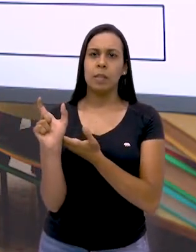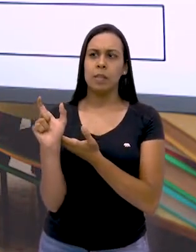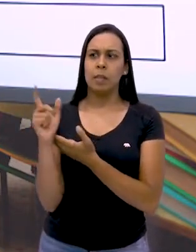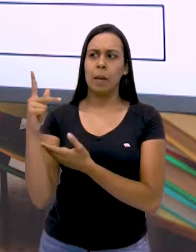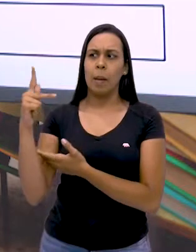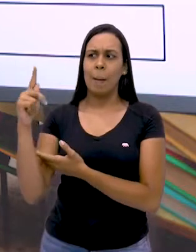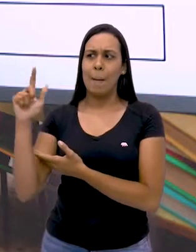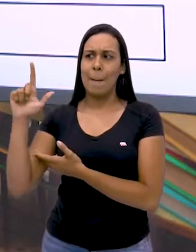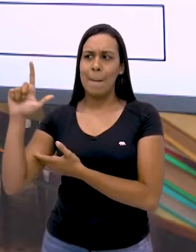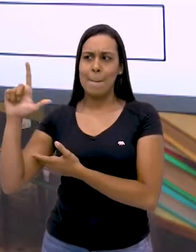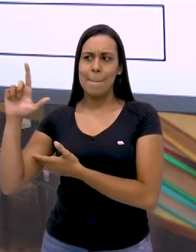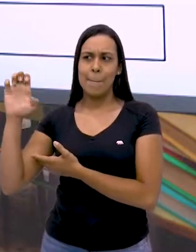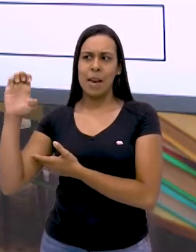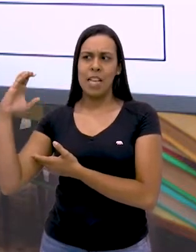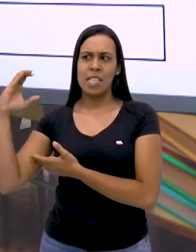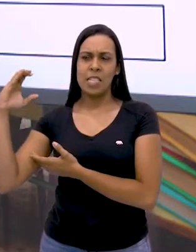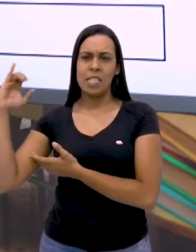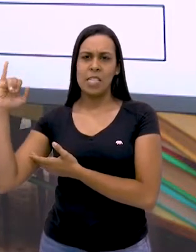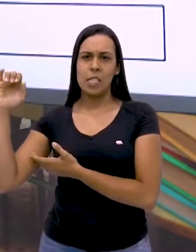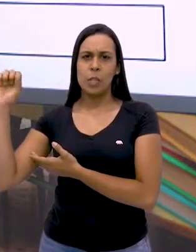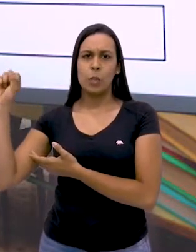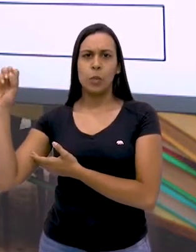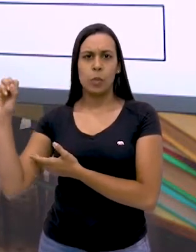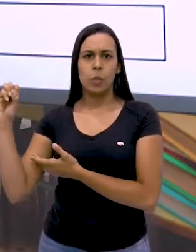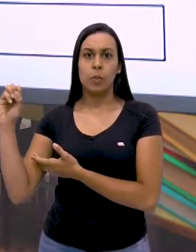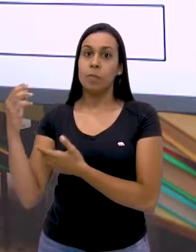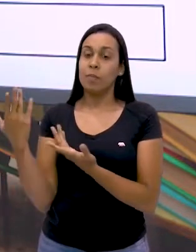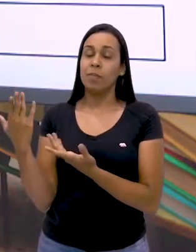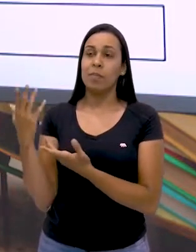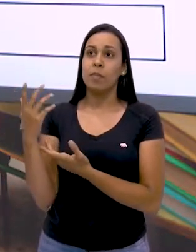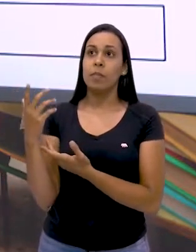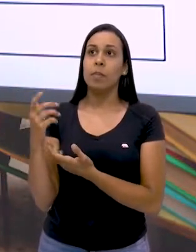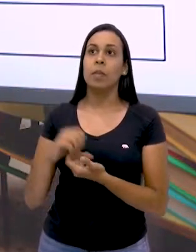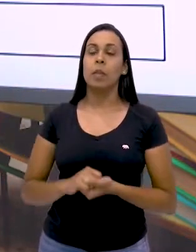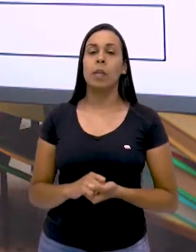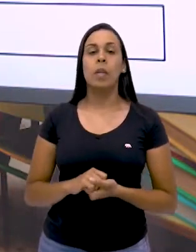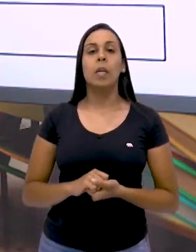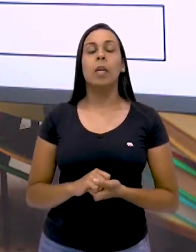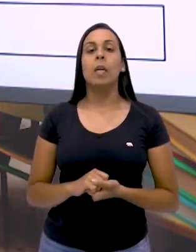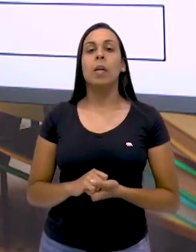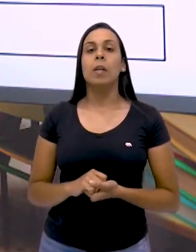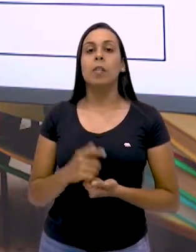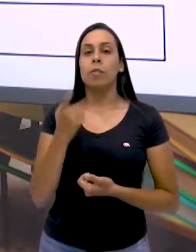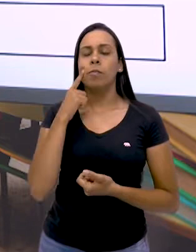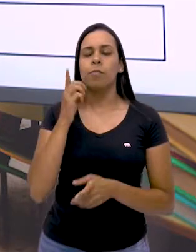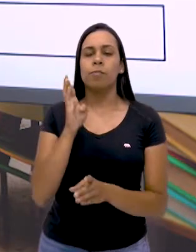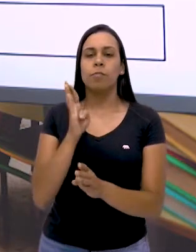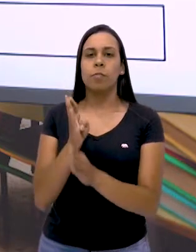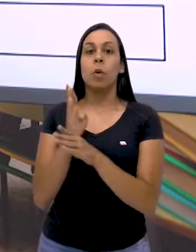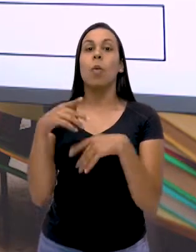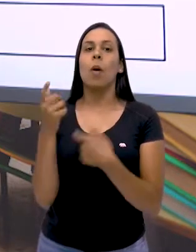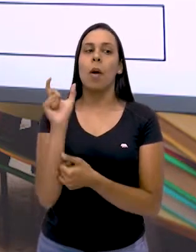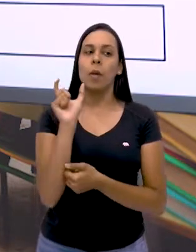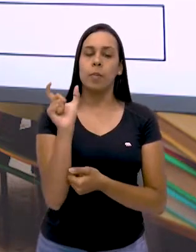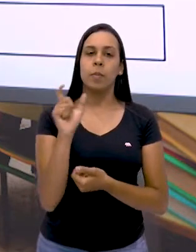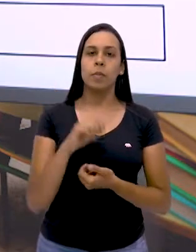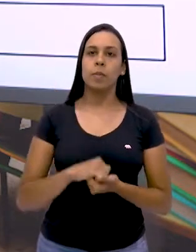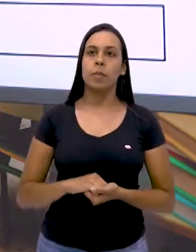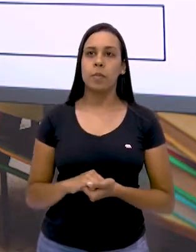Plexiso, presente, plô. Vamos descobrir que palavras são essas?